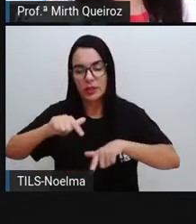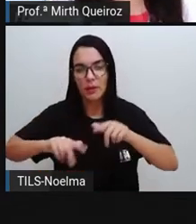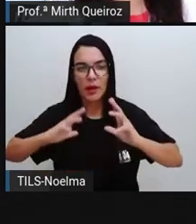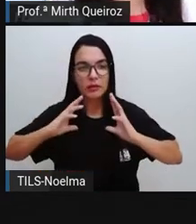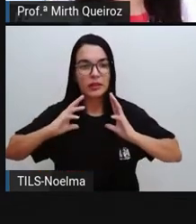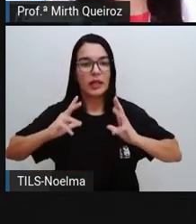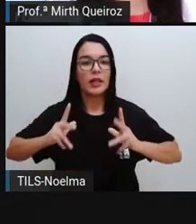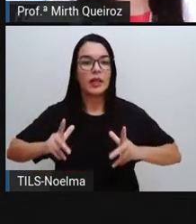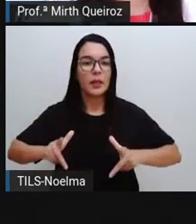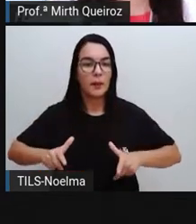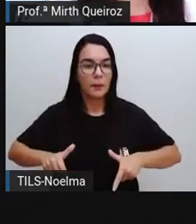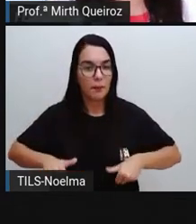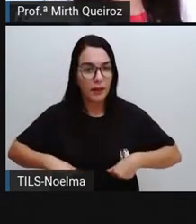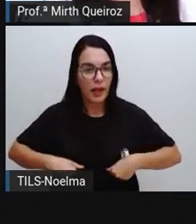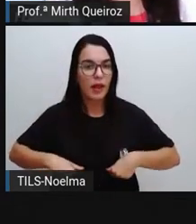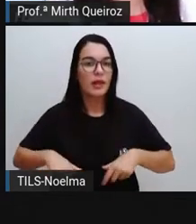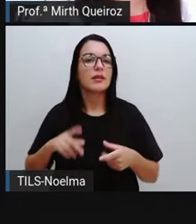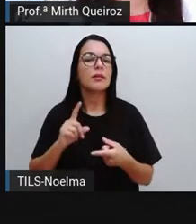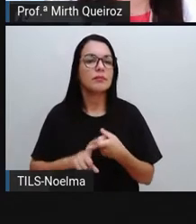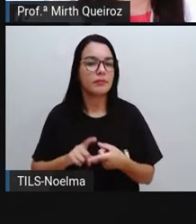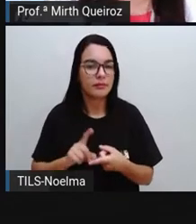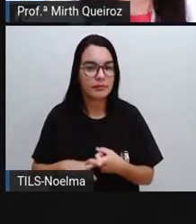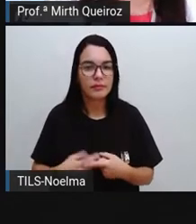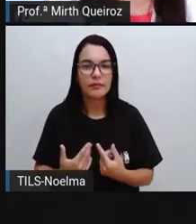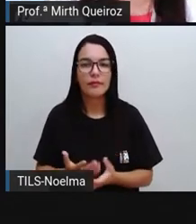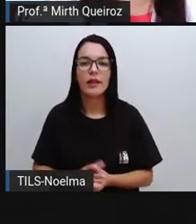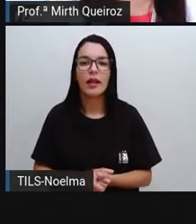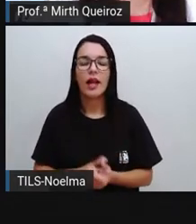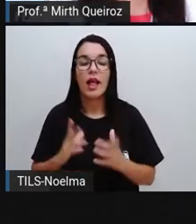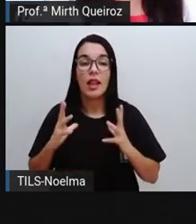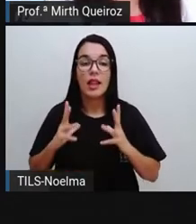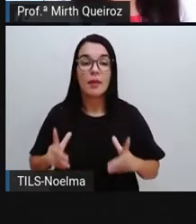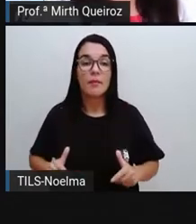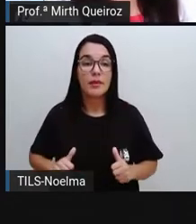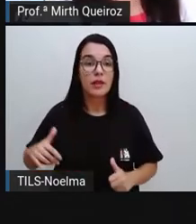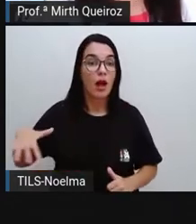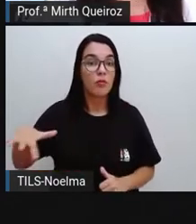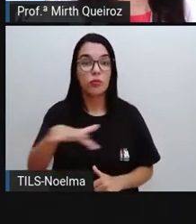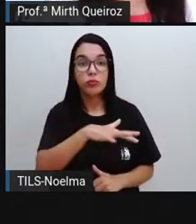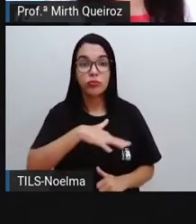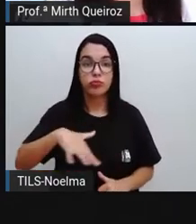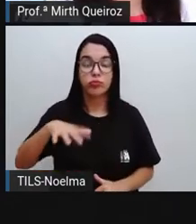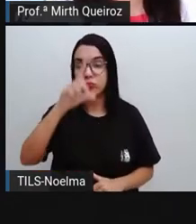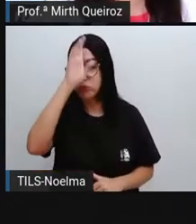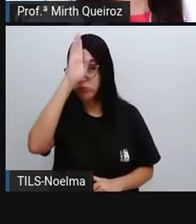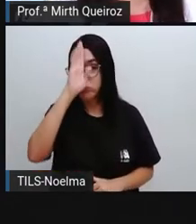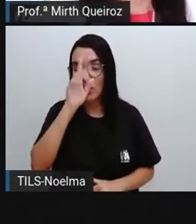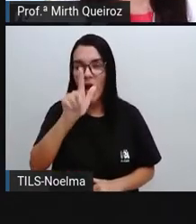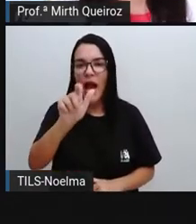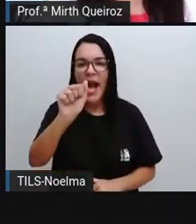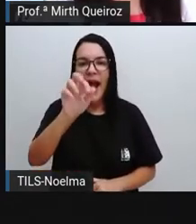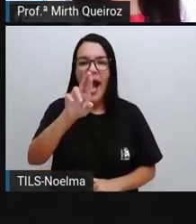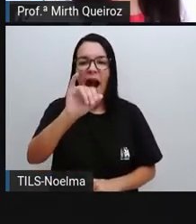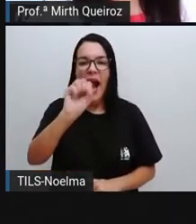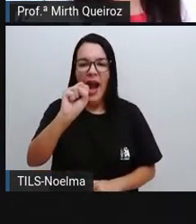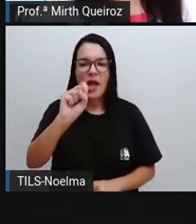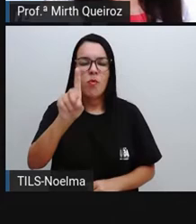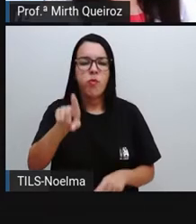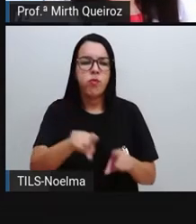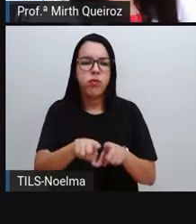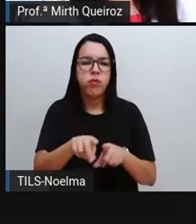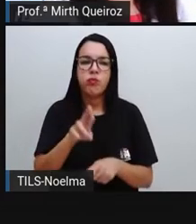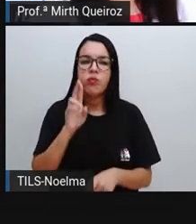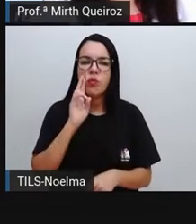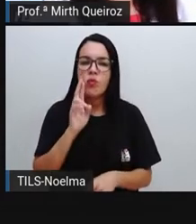como por exemplo, quem trabalha aí com limpeza, né? Limpeza pública, os garis, restaurantes. No